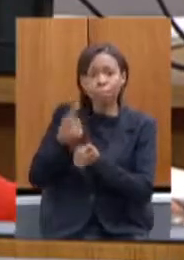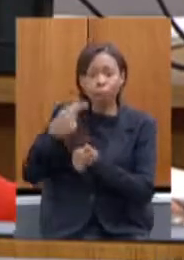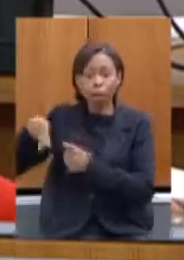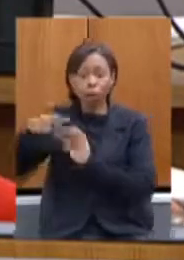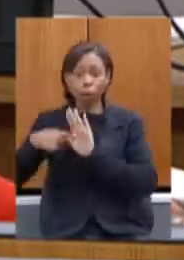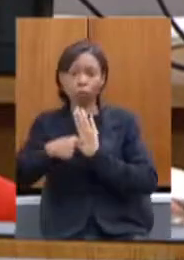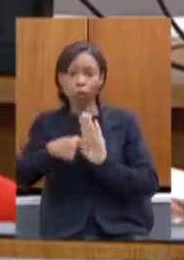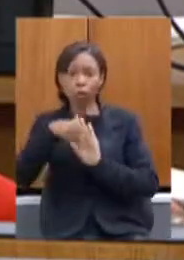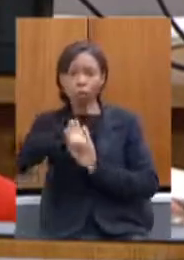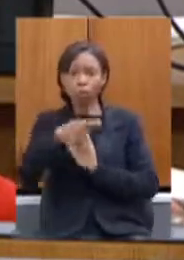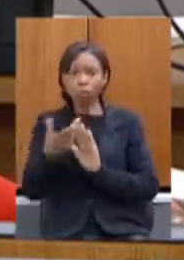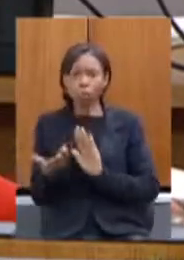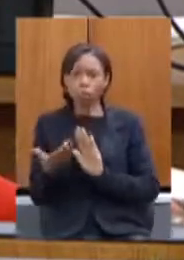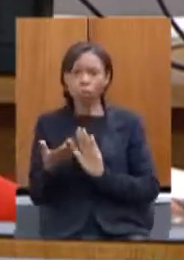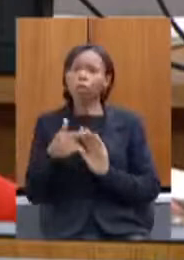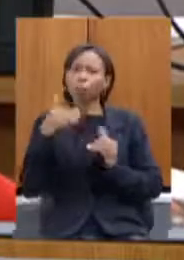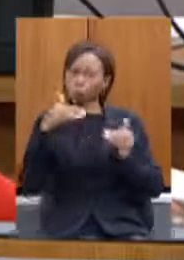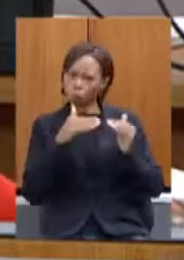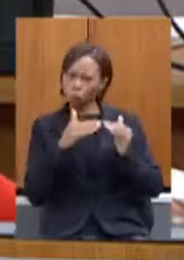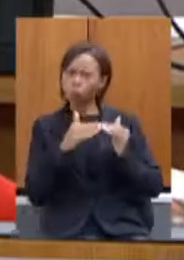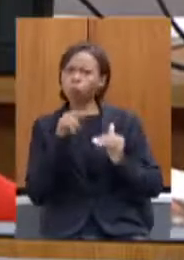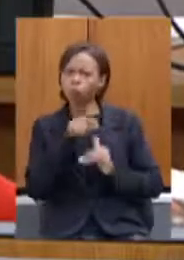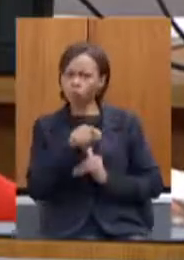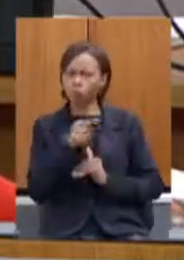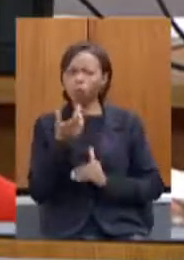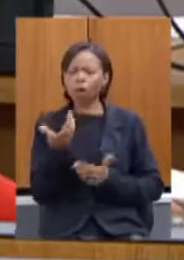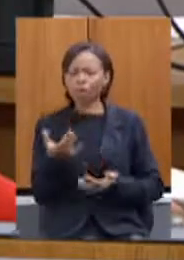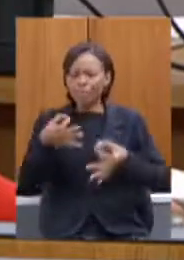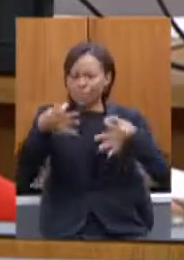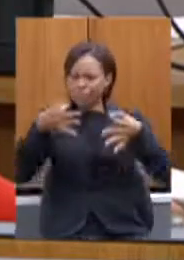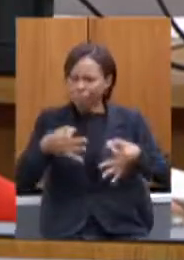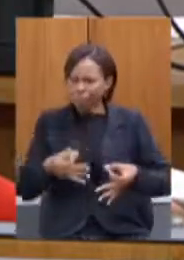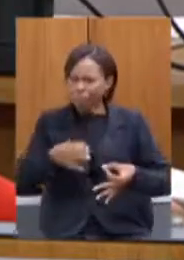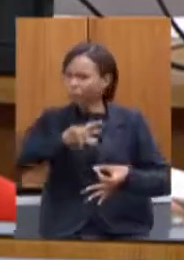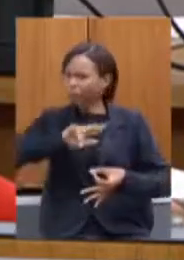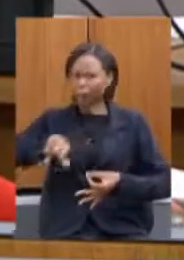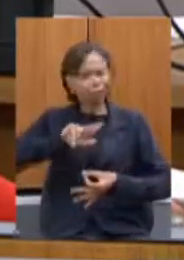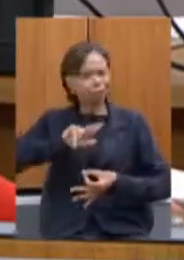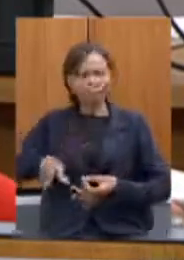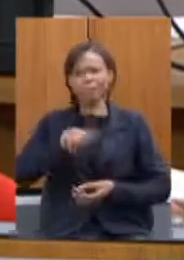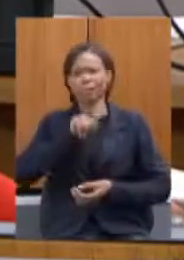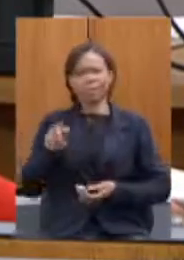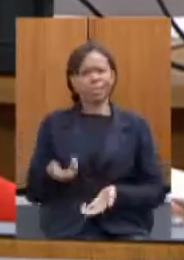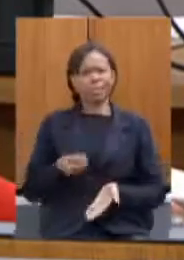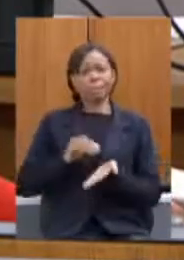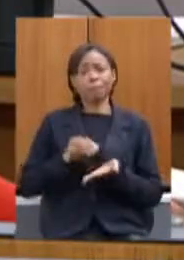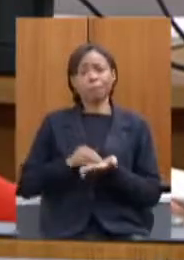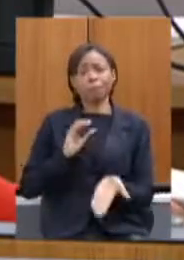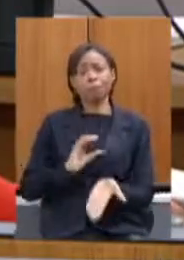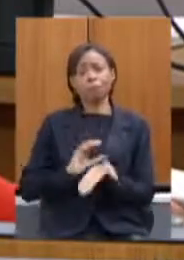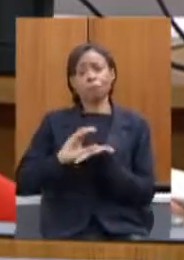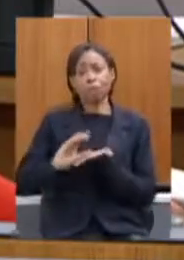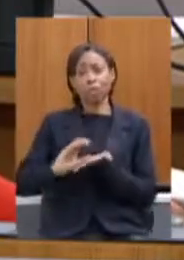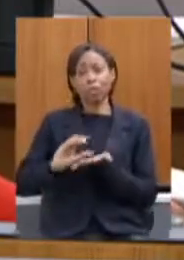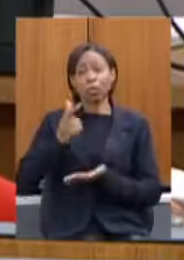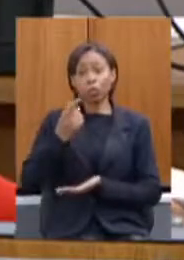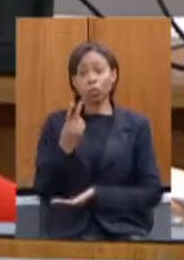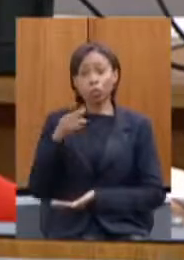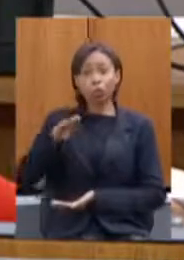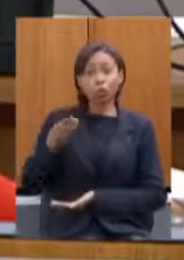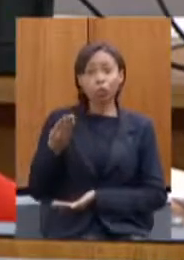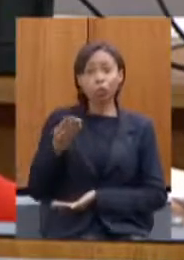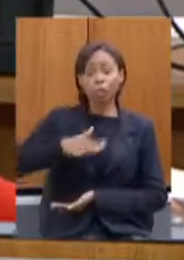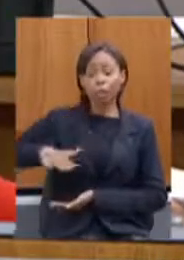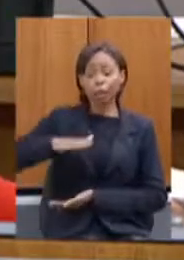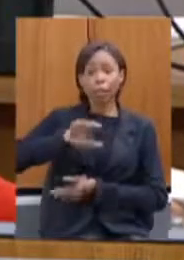então realmente concordo com o senhor não é razoável vocês não investirem dois bilhões de reais na educação para pegar o dinheiro